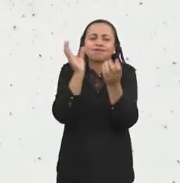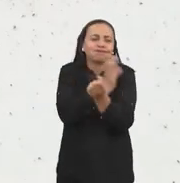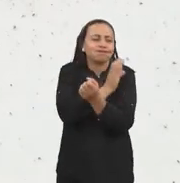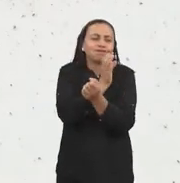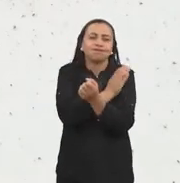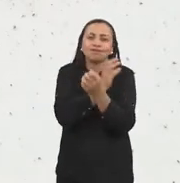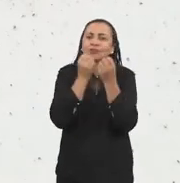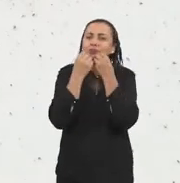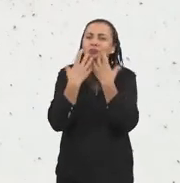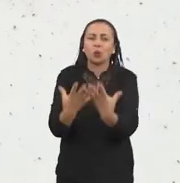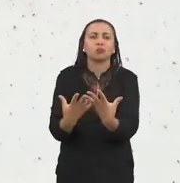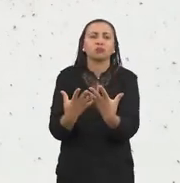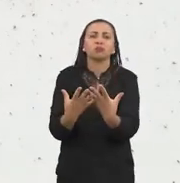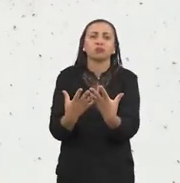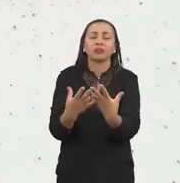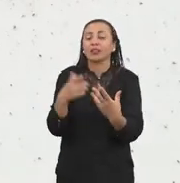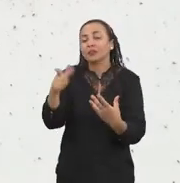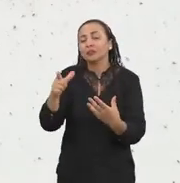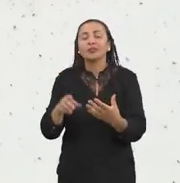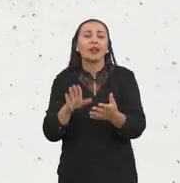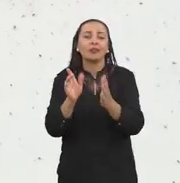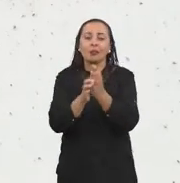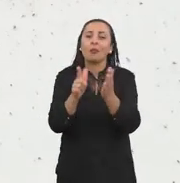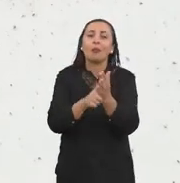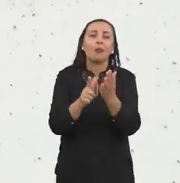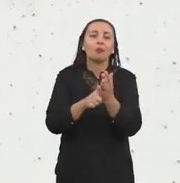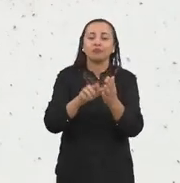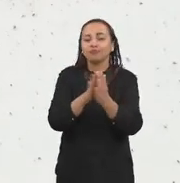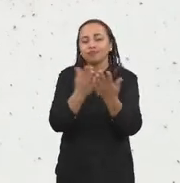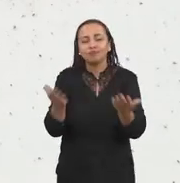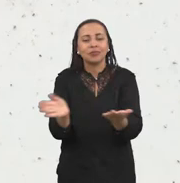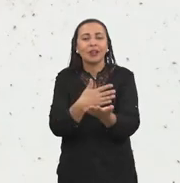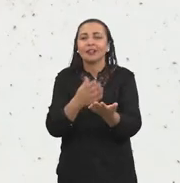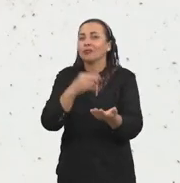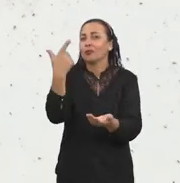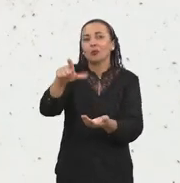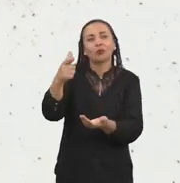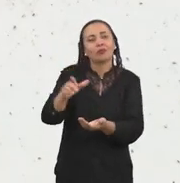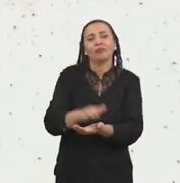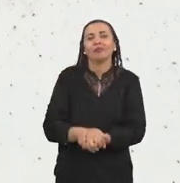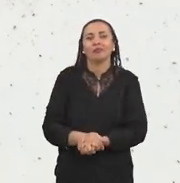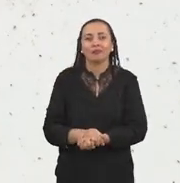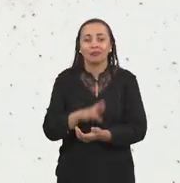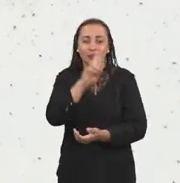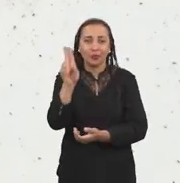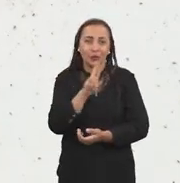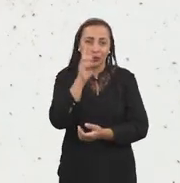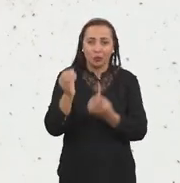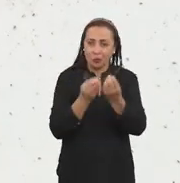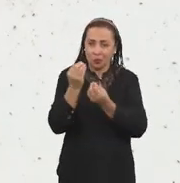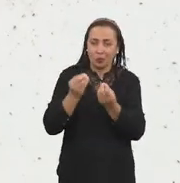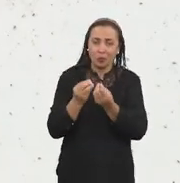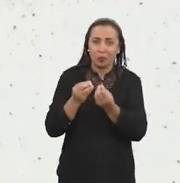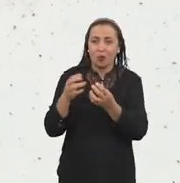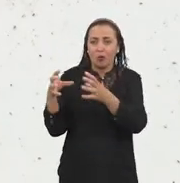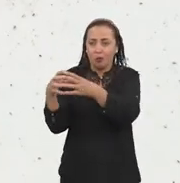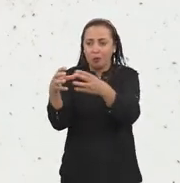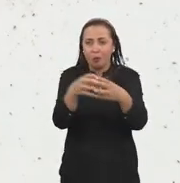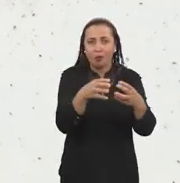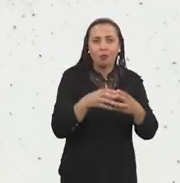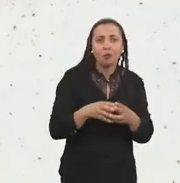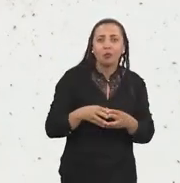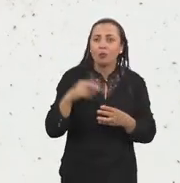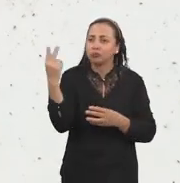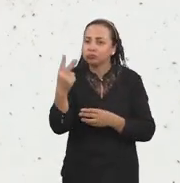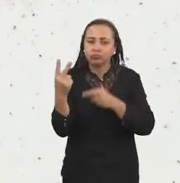que eles, inclusive, não têm nem nos seus próprios livros. Eu usei como atividade para nota em dupla, eles eram